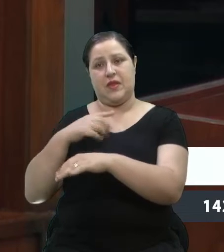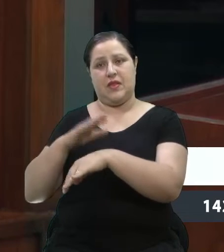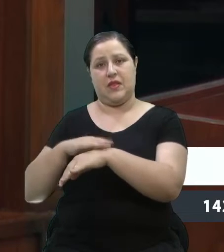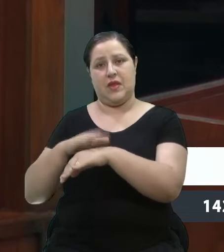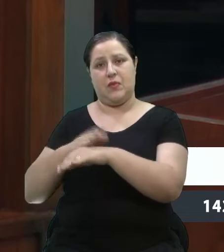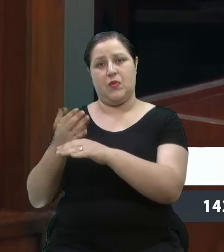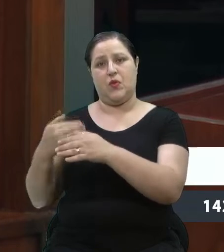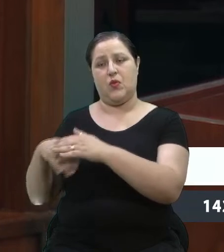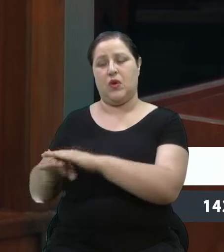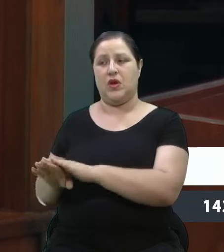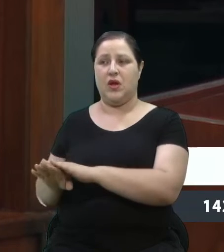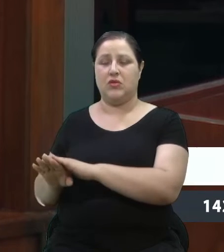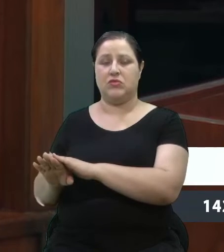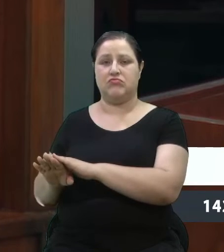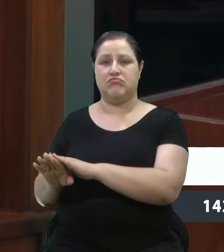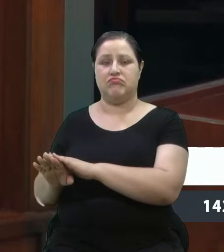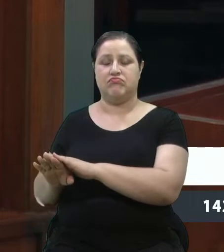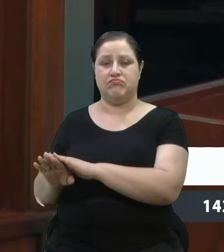guardado.